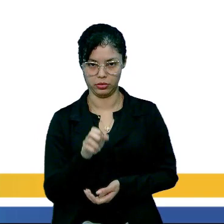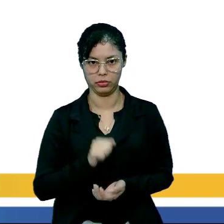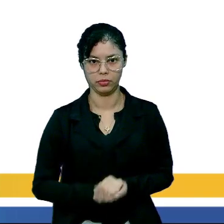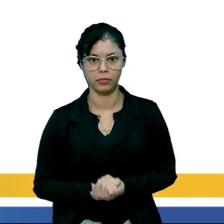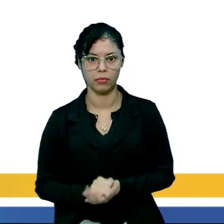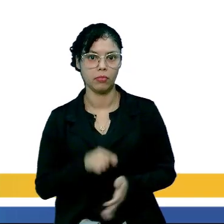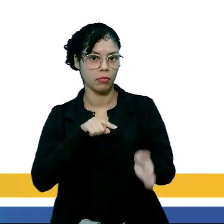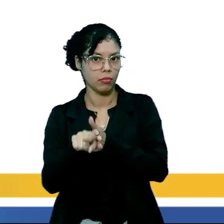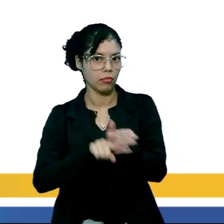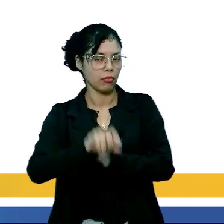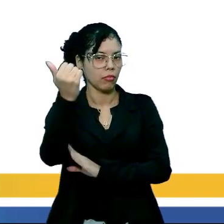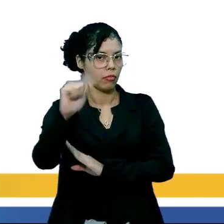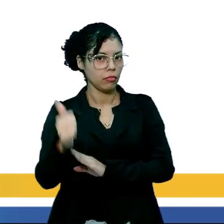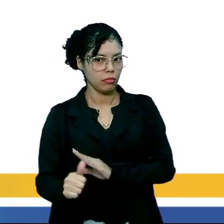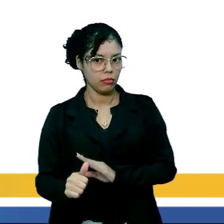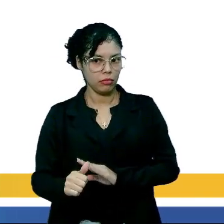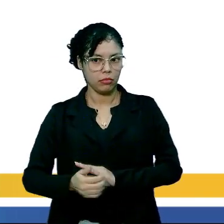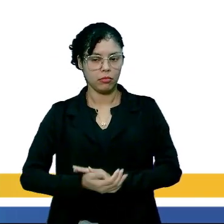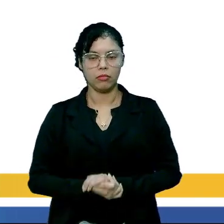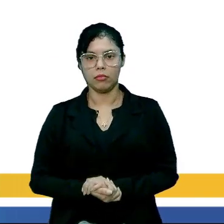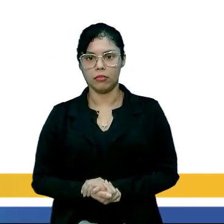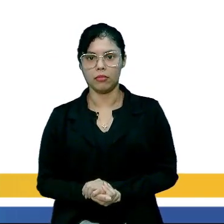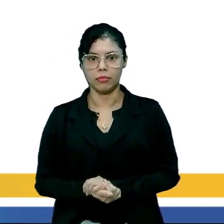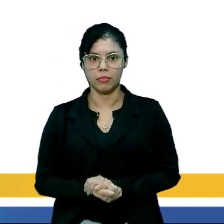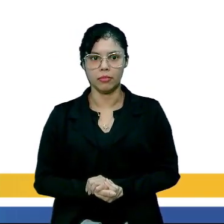na pesquisa de avaliação?